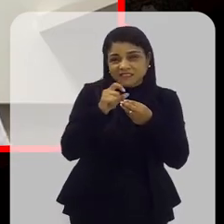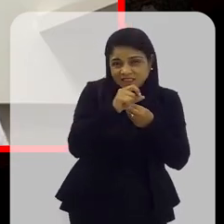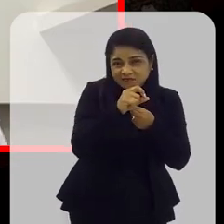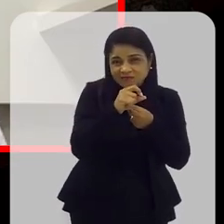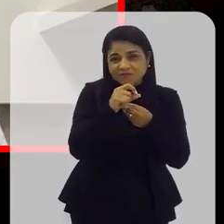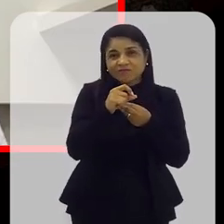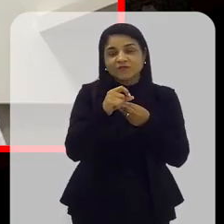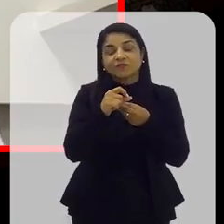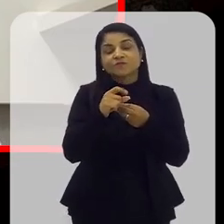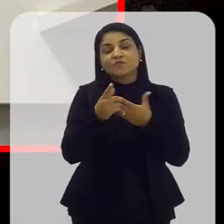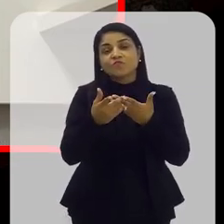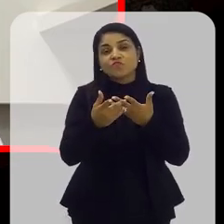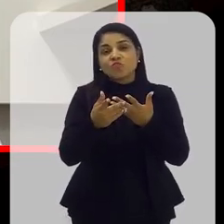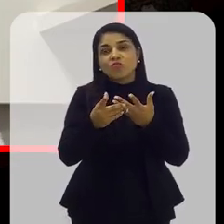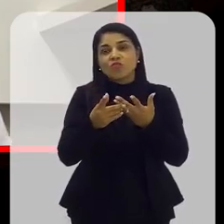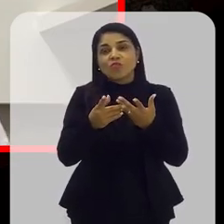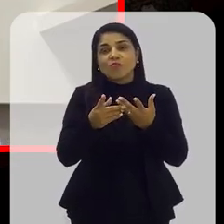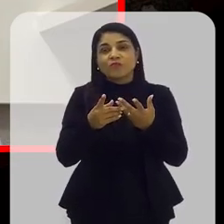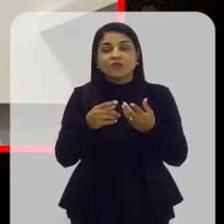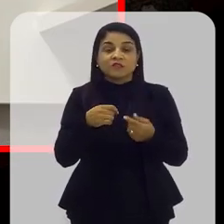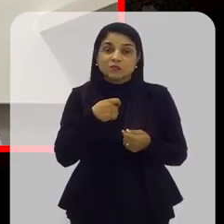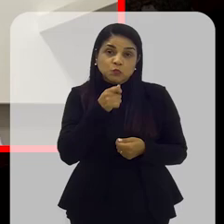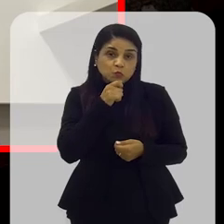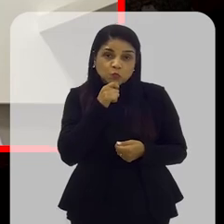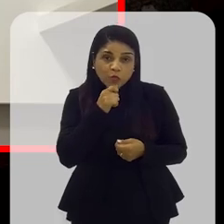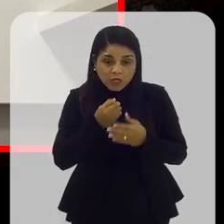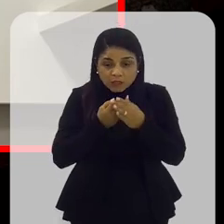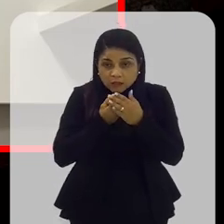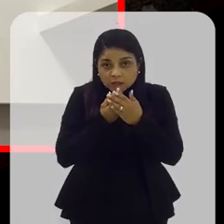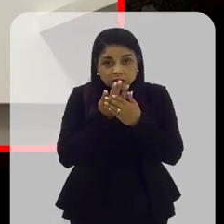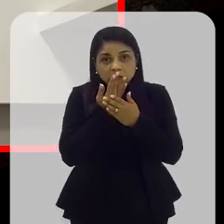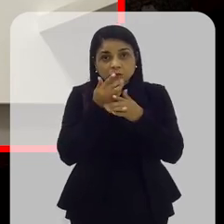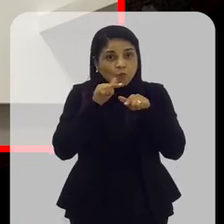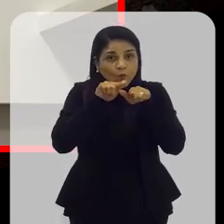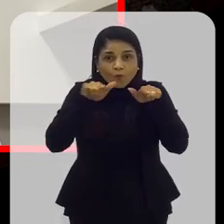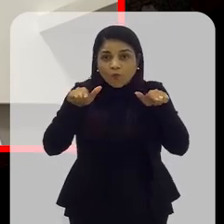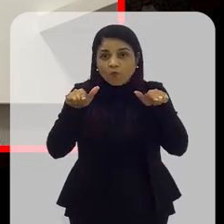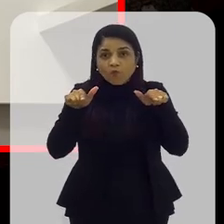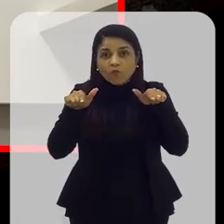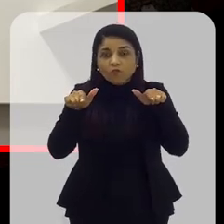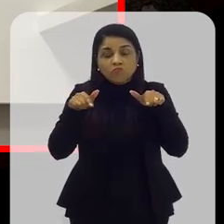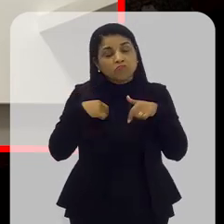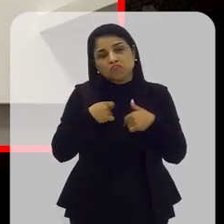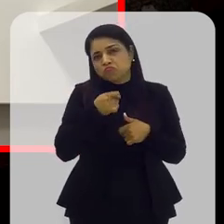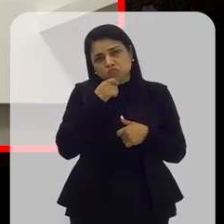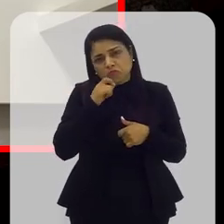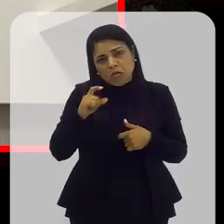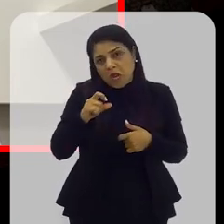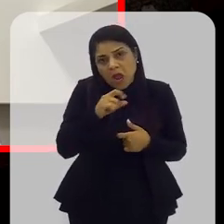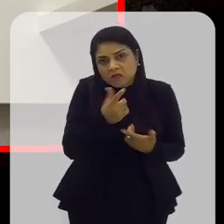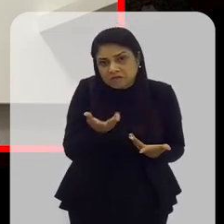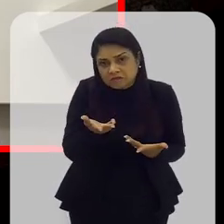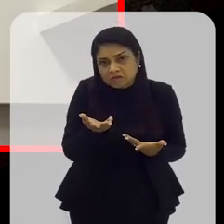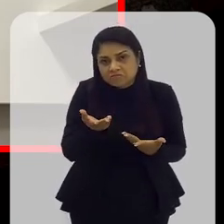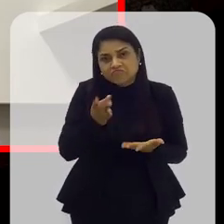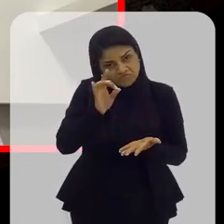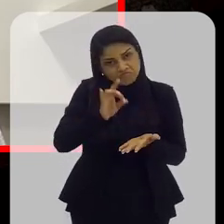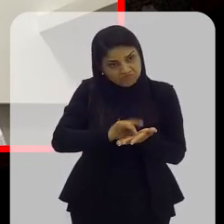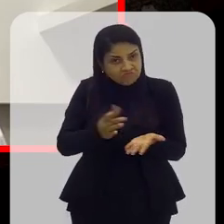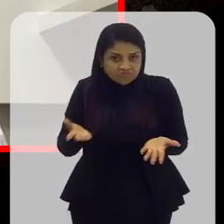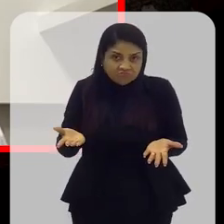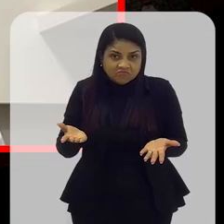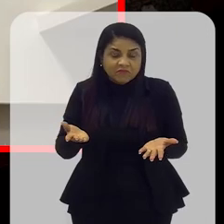tempo que isso tudo vai agindo. Então, se a gente não tem dente, a gente não tem a cárie ali. Exatamente.